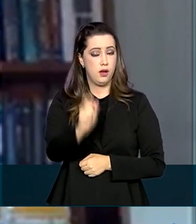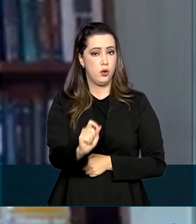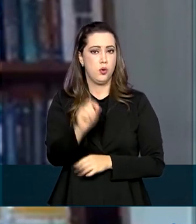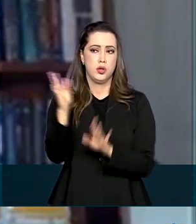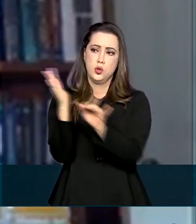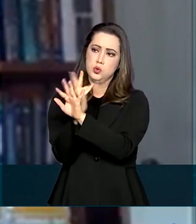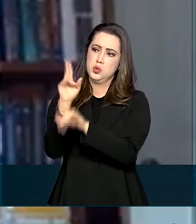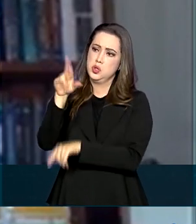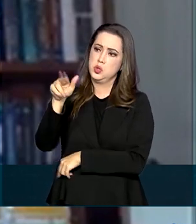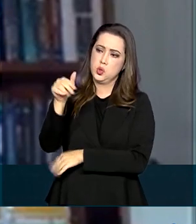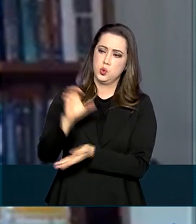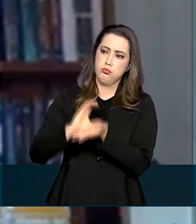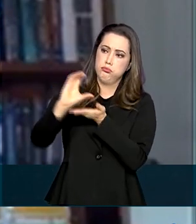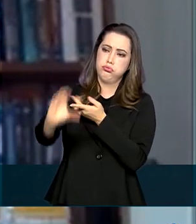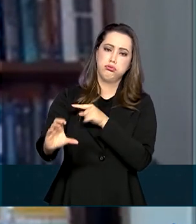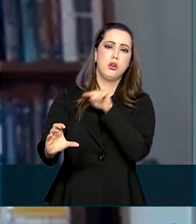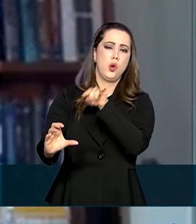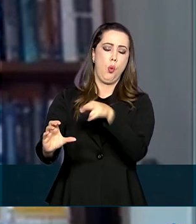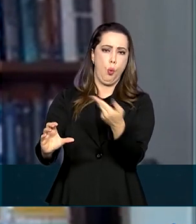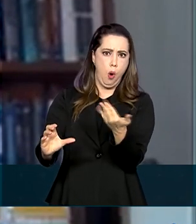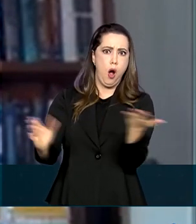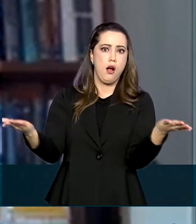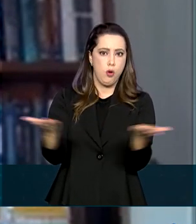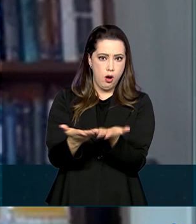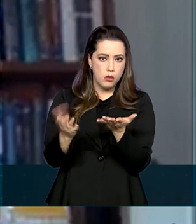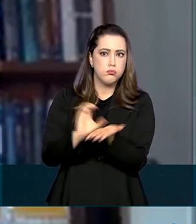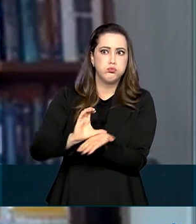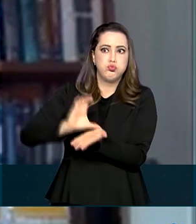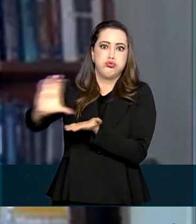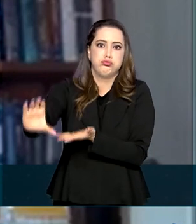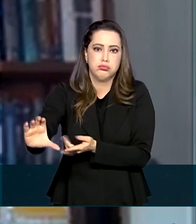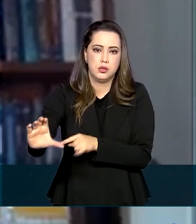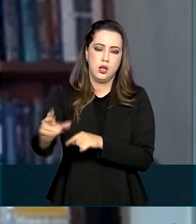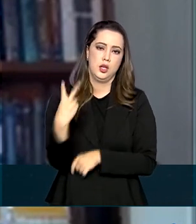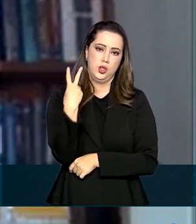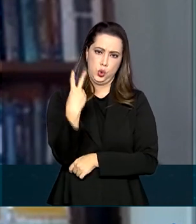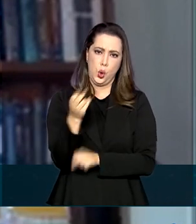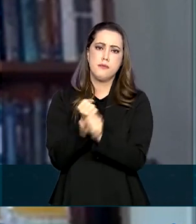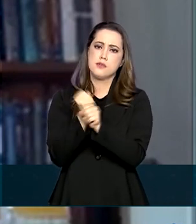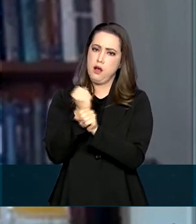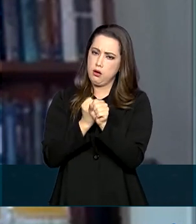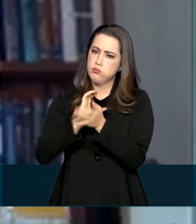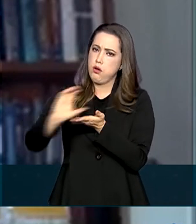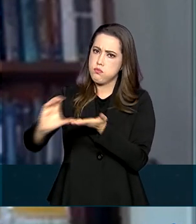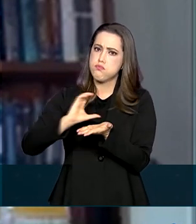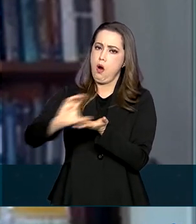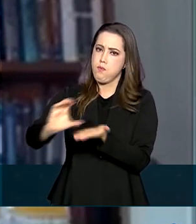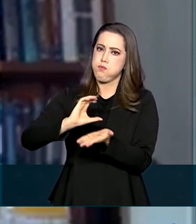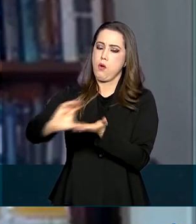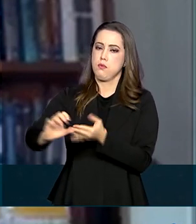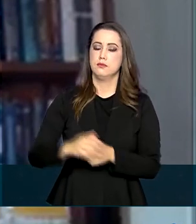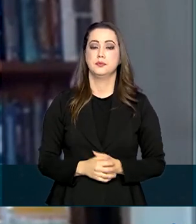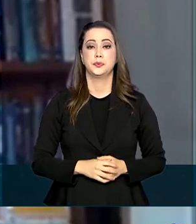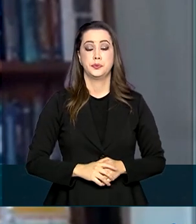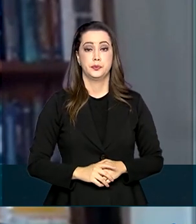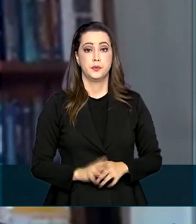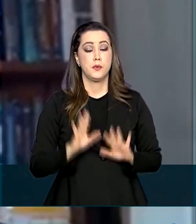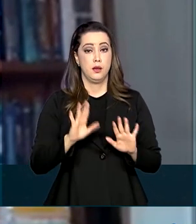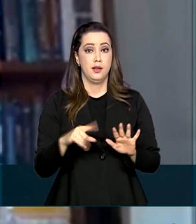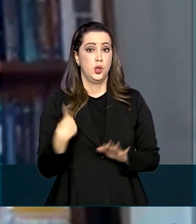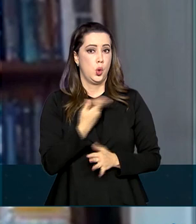nunca receberam tantos recursos como nos últimos dois anos. Desde o primeiro ano de governo,